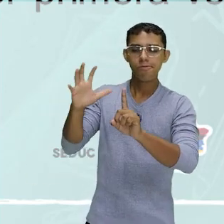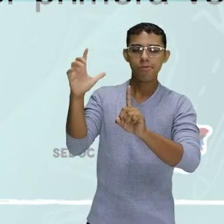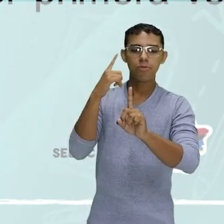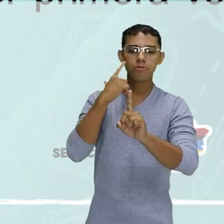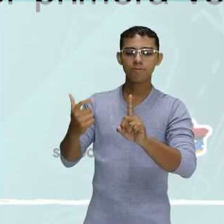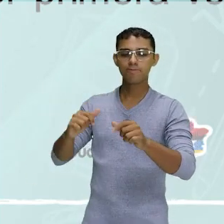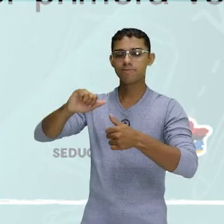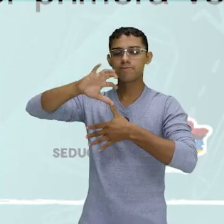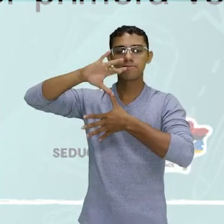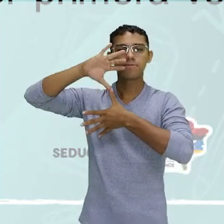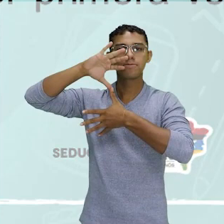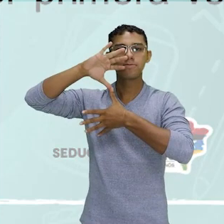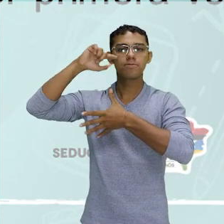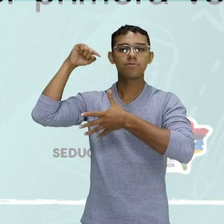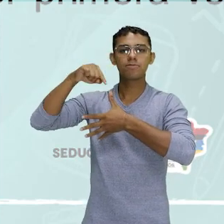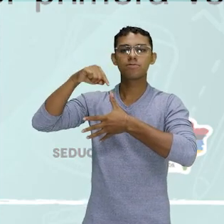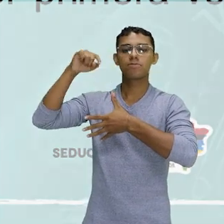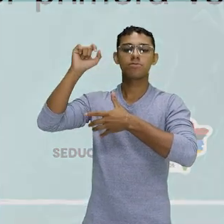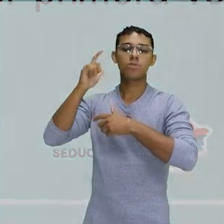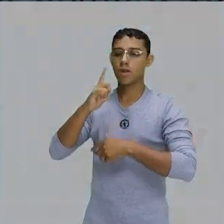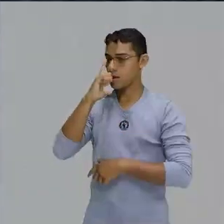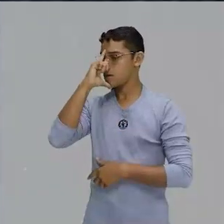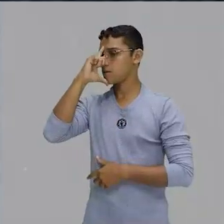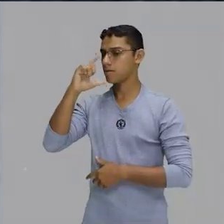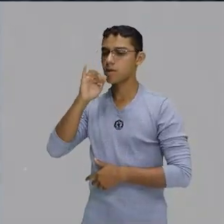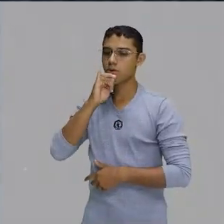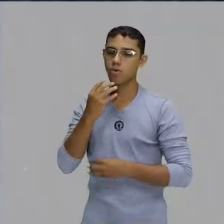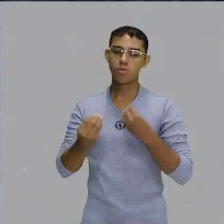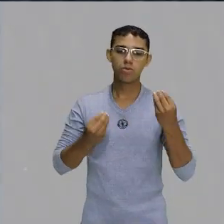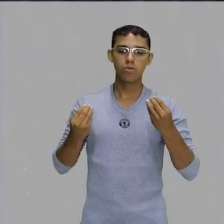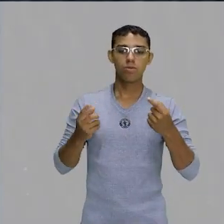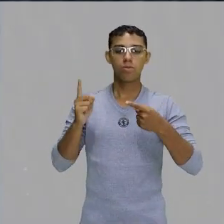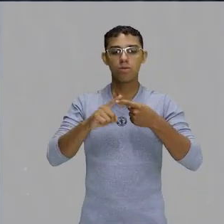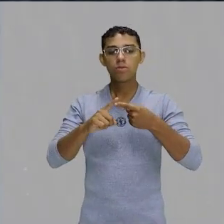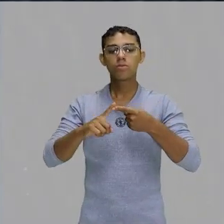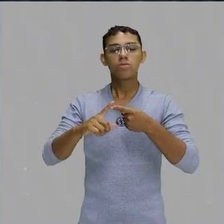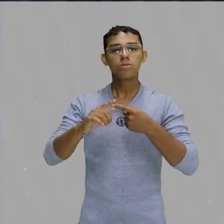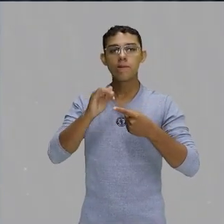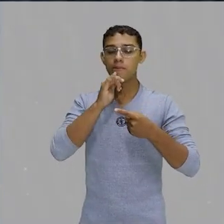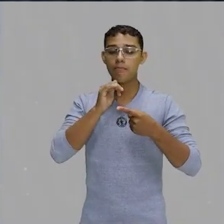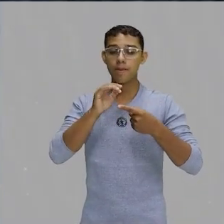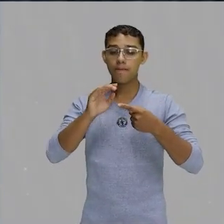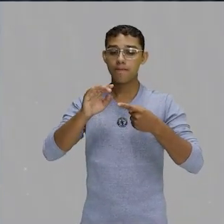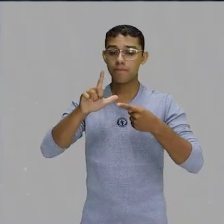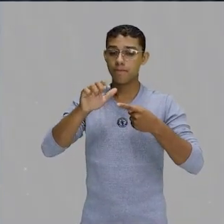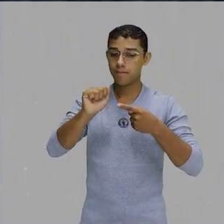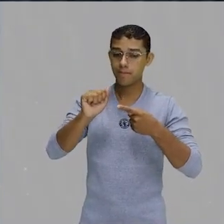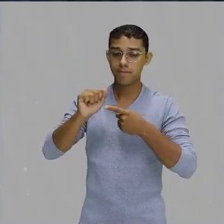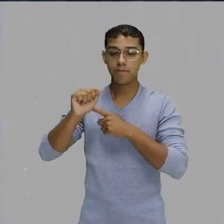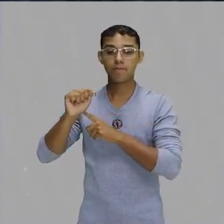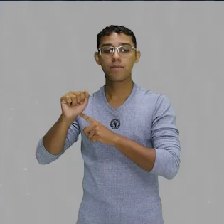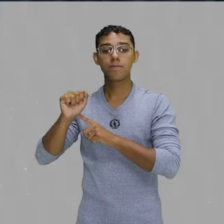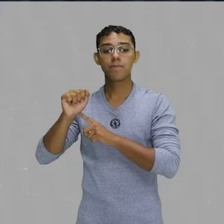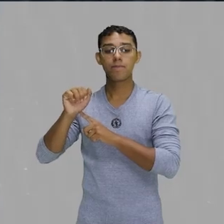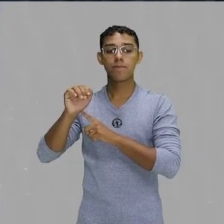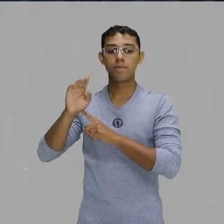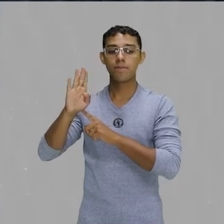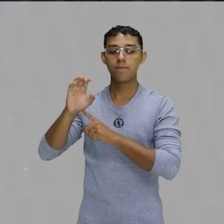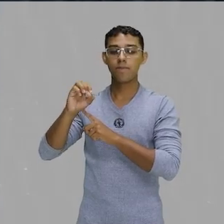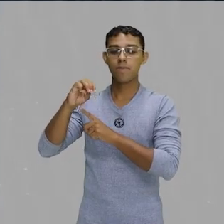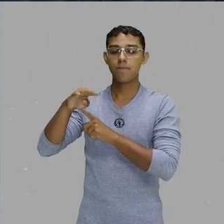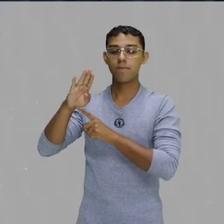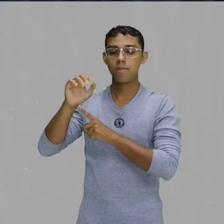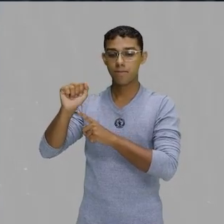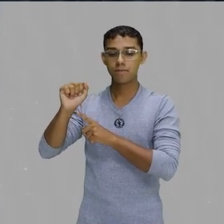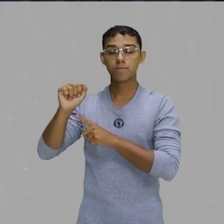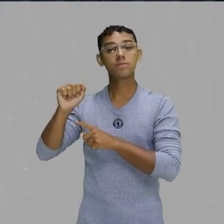levam a acompanhamento eletrônico, como La Bomba e La Salsa. La Bomba e La Salsa são duas danças